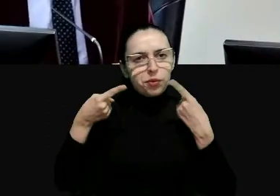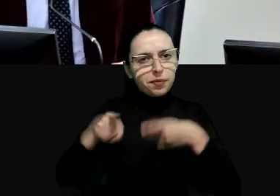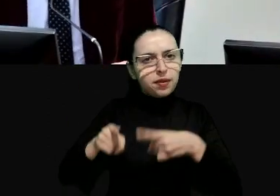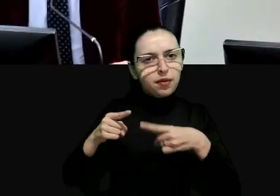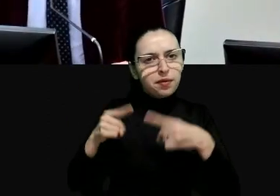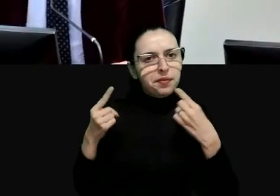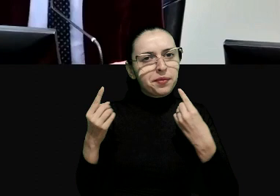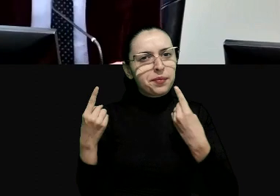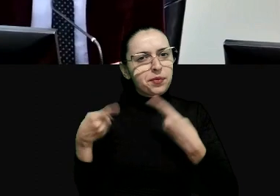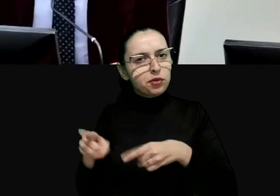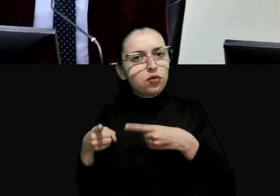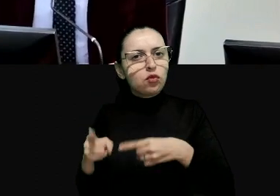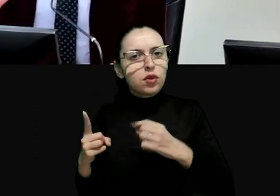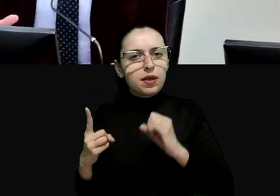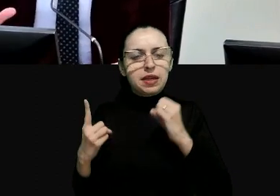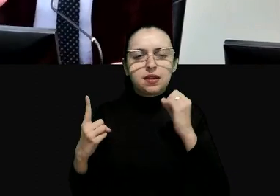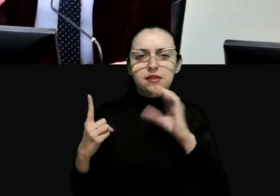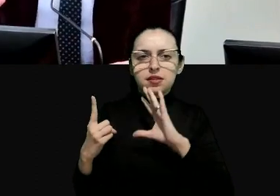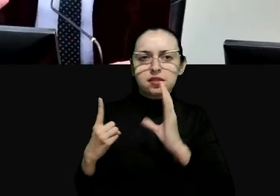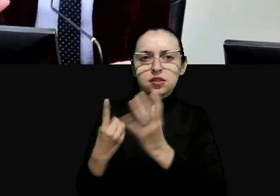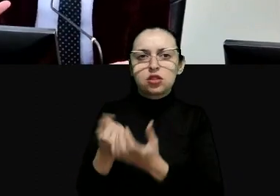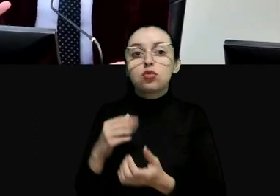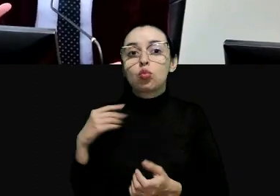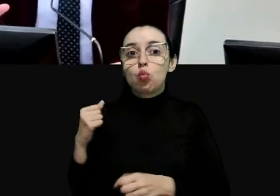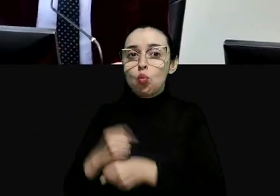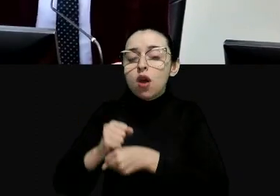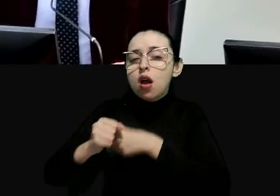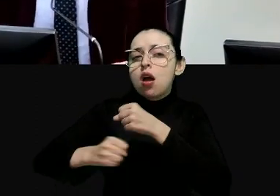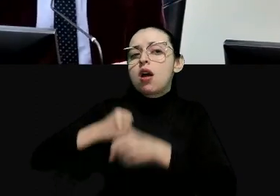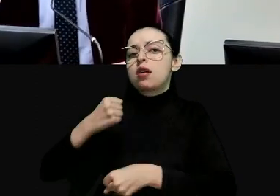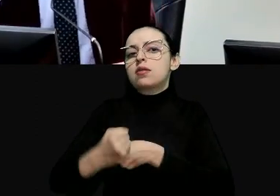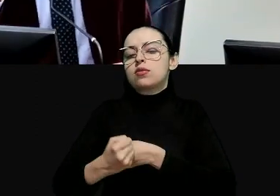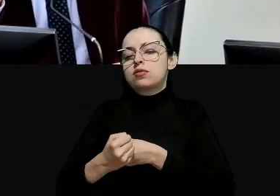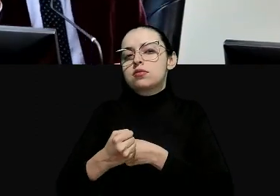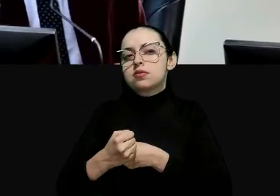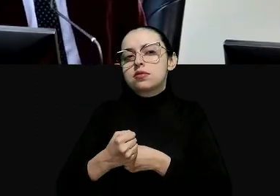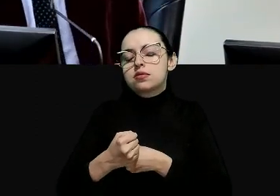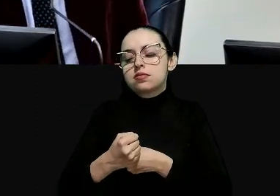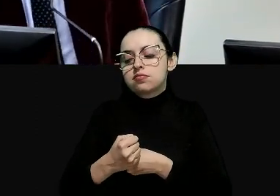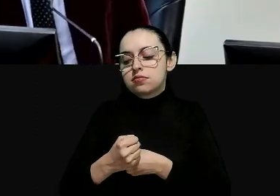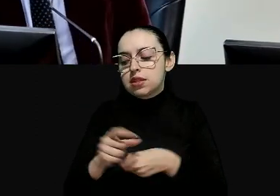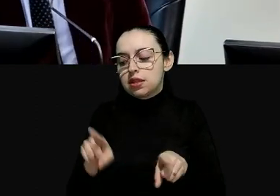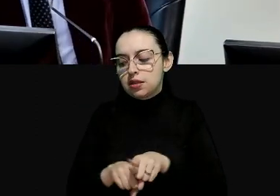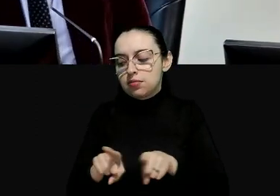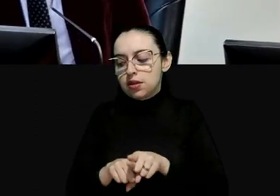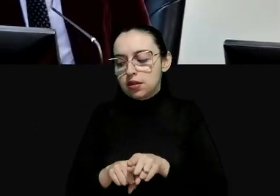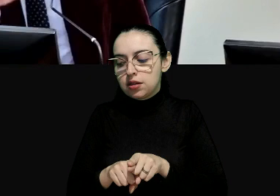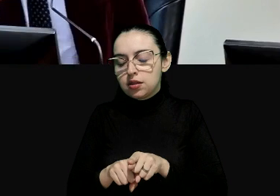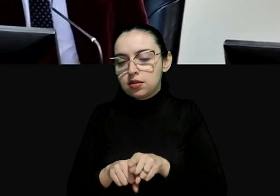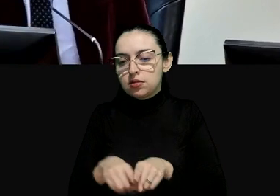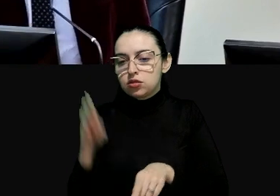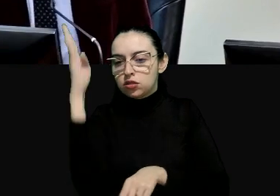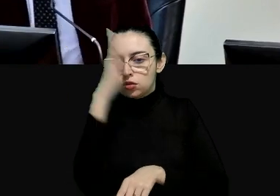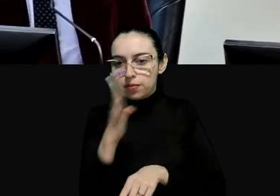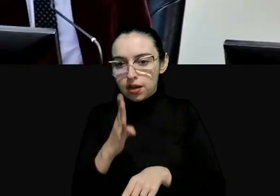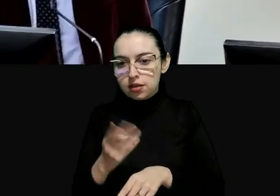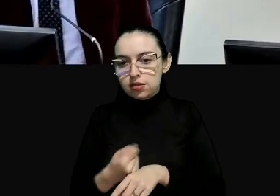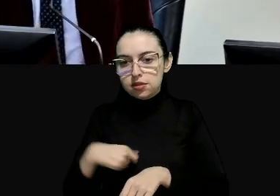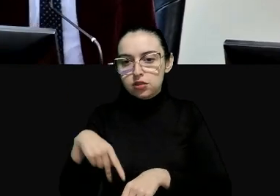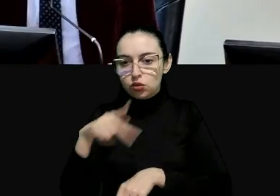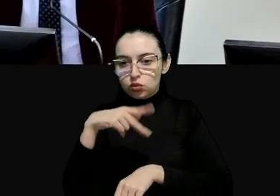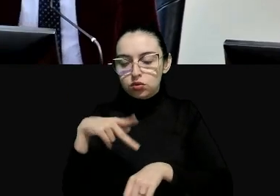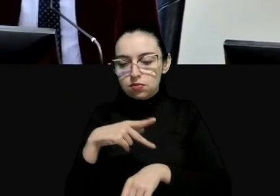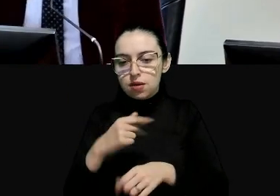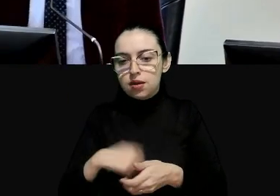impacto mas mas parece que nos últimos anos também os jueces nacionales em Brasil